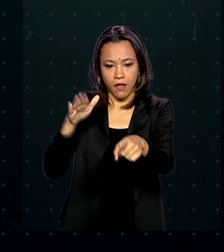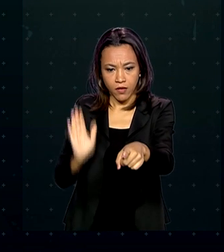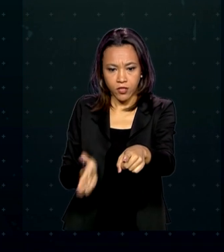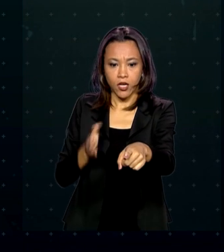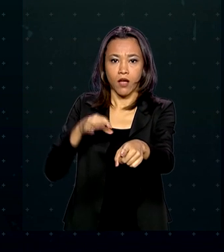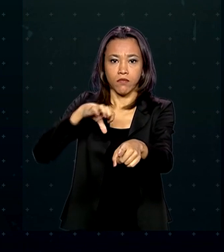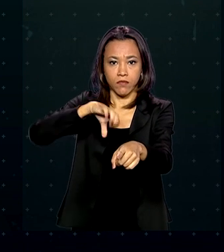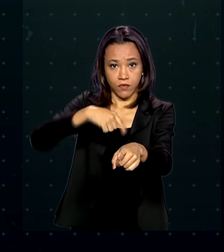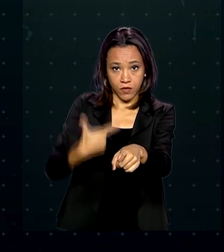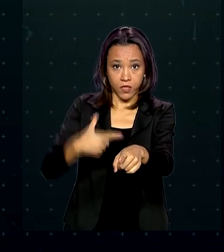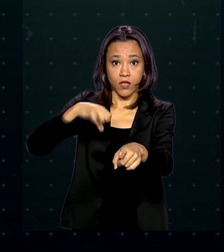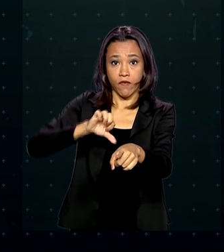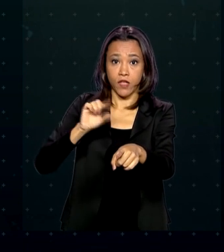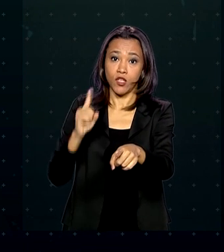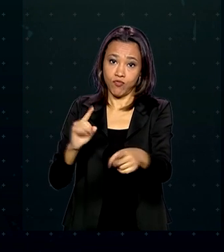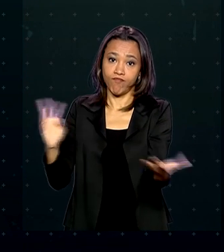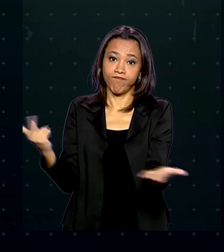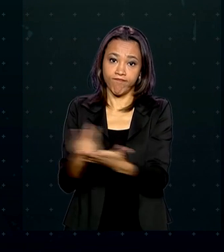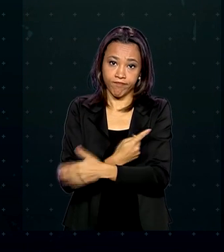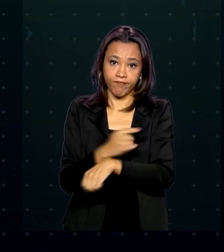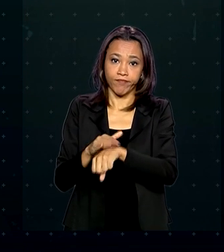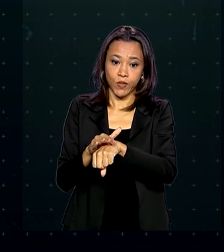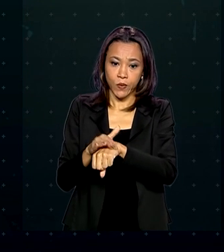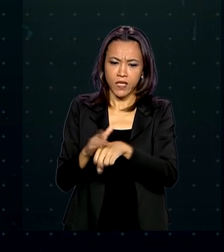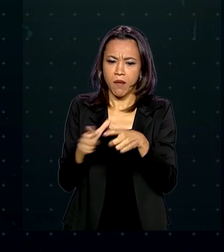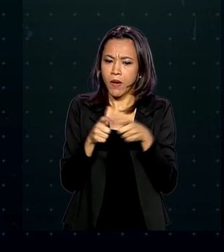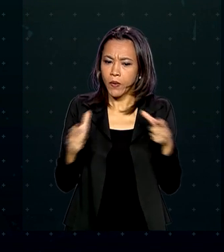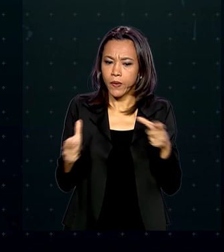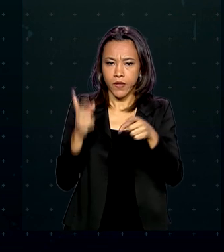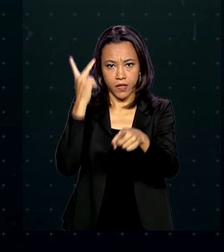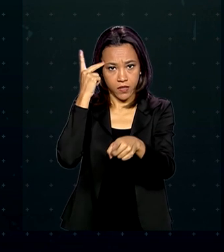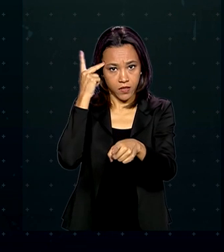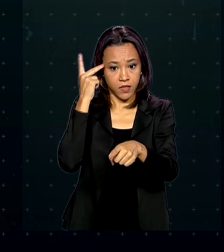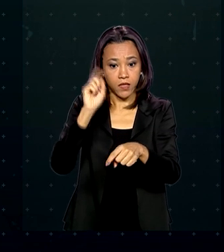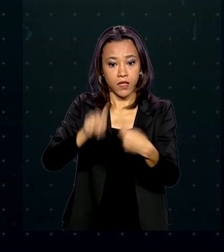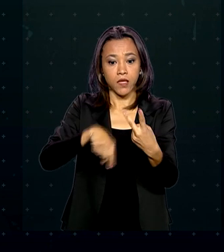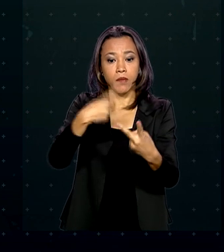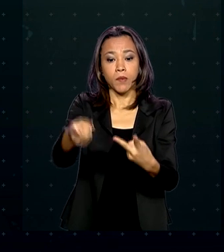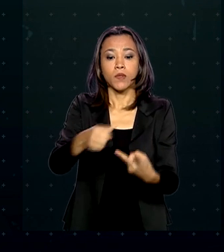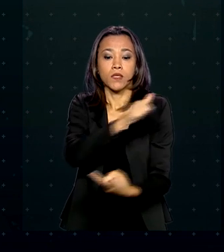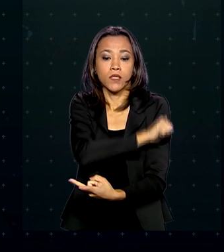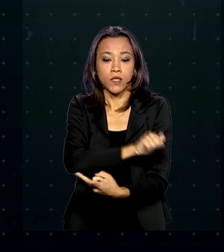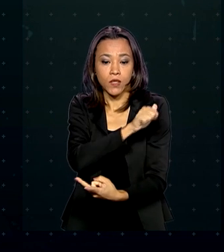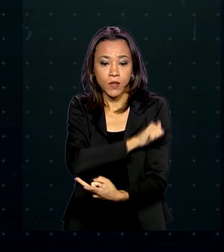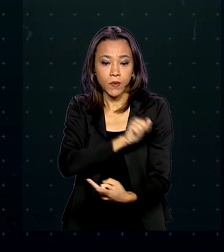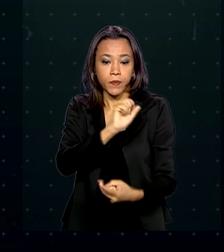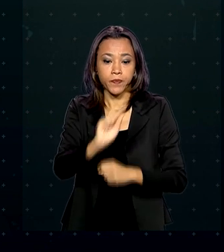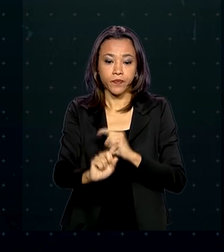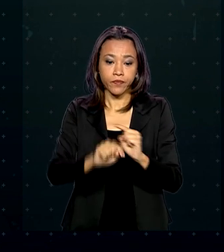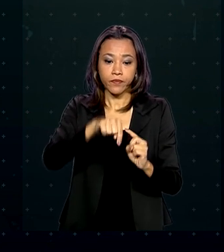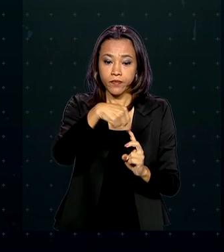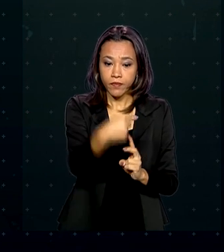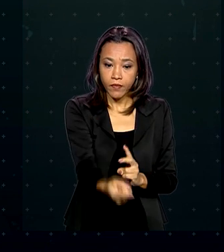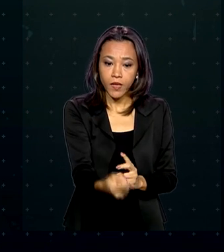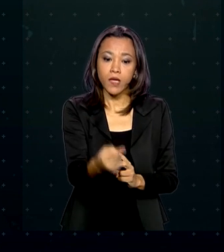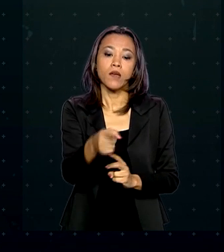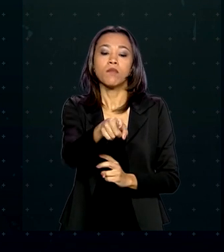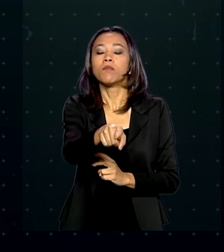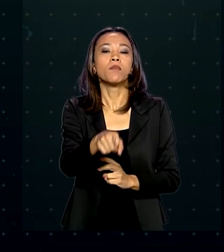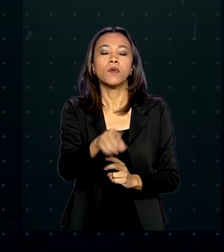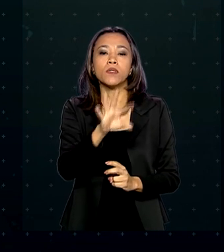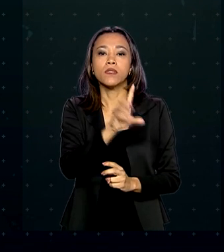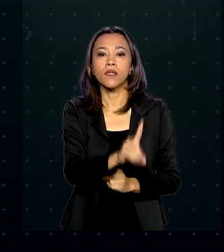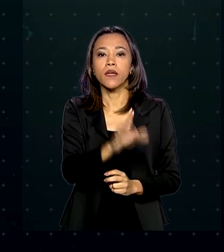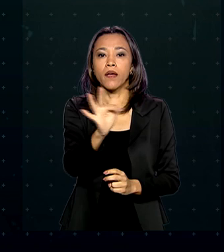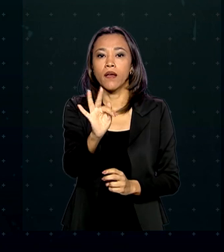confirmados. A maior parte no estado de São Paulo, seguido do Rio de Janeiro. Logo após, vem o Distrito Federal,